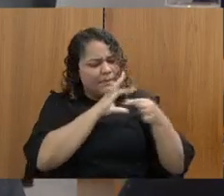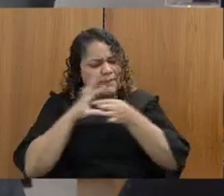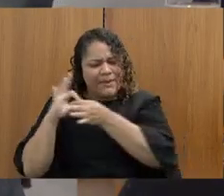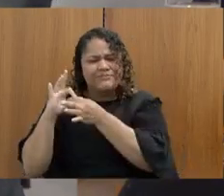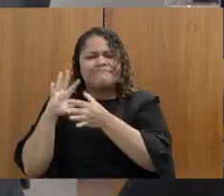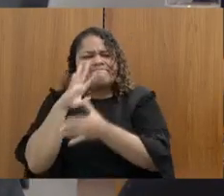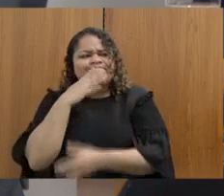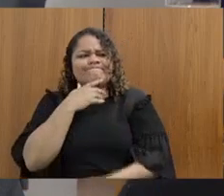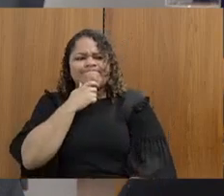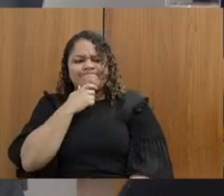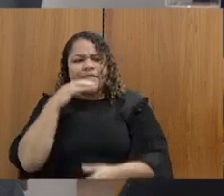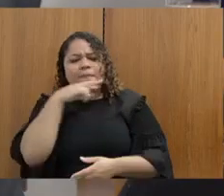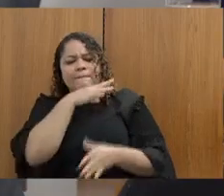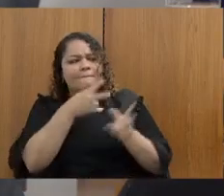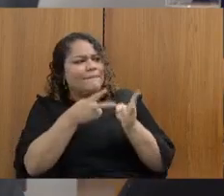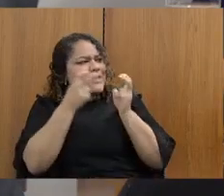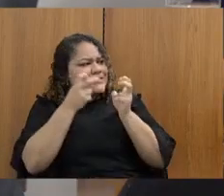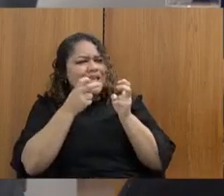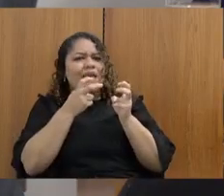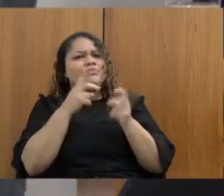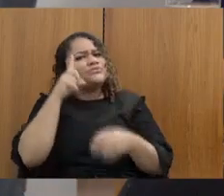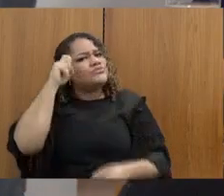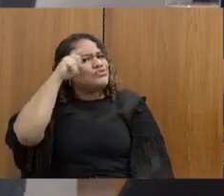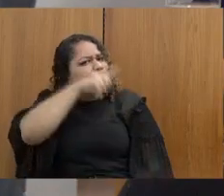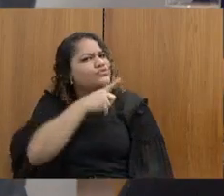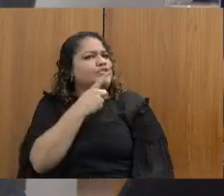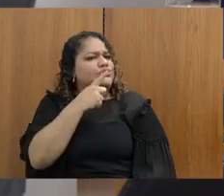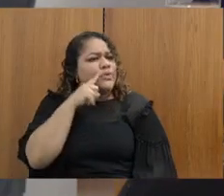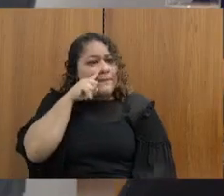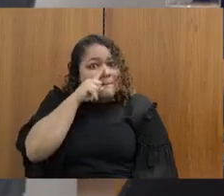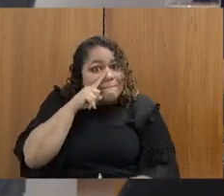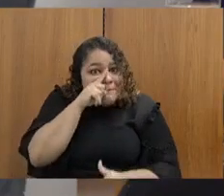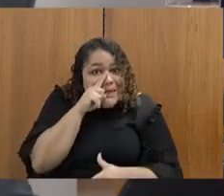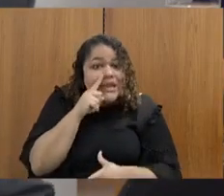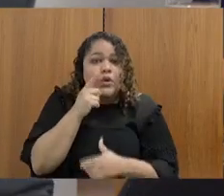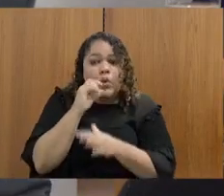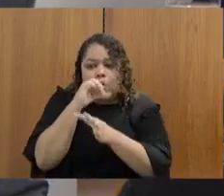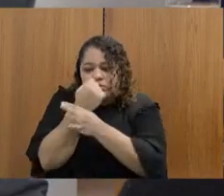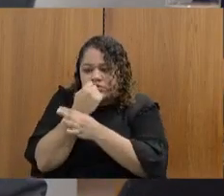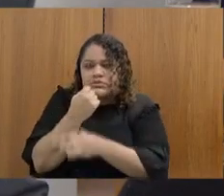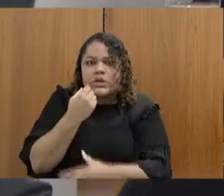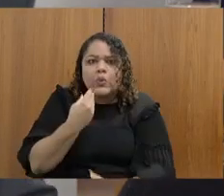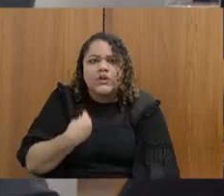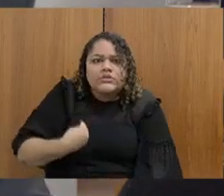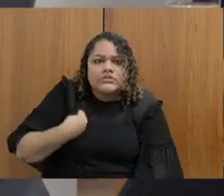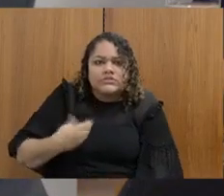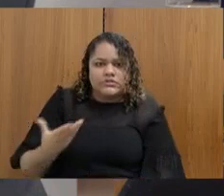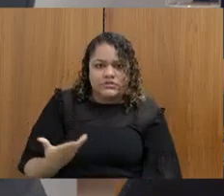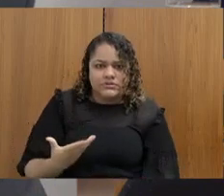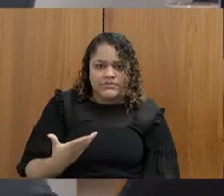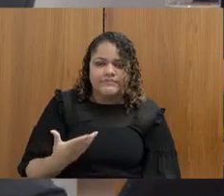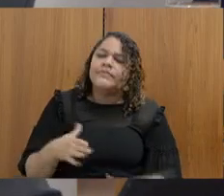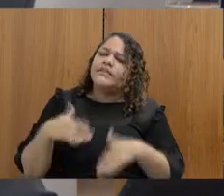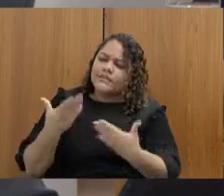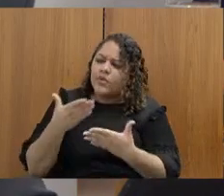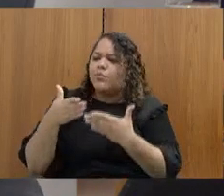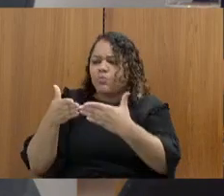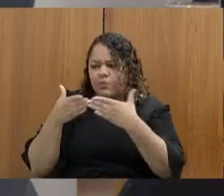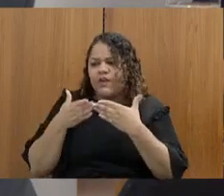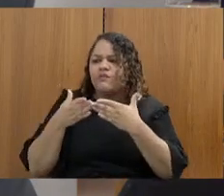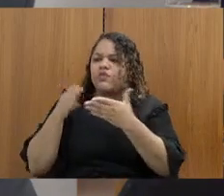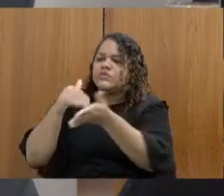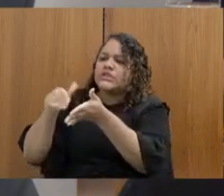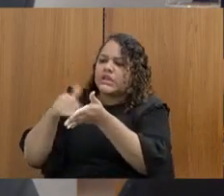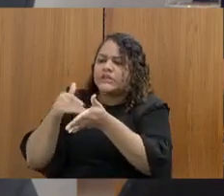muito perigoso para as forças de segurança. Então, nós gostaríamos que o senhor fizesse aqui um detalhamento e também dessa